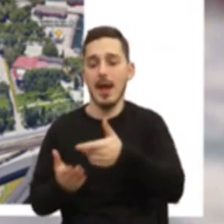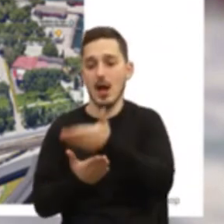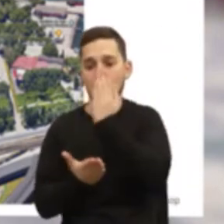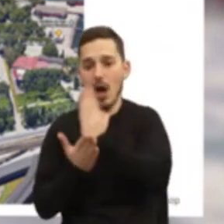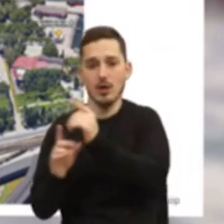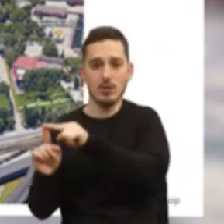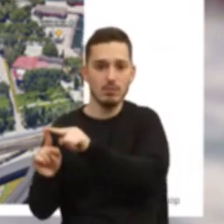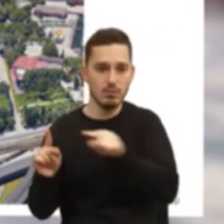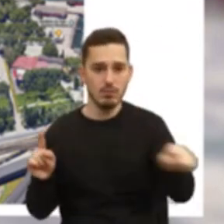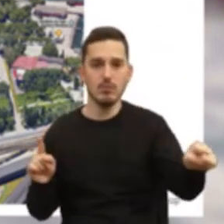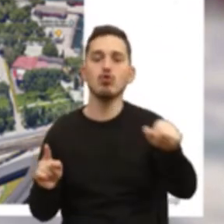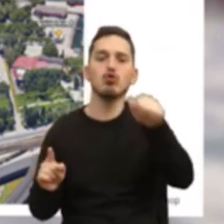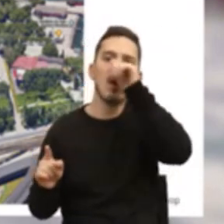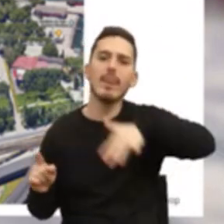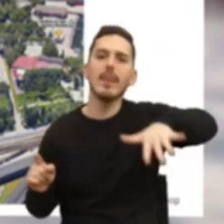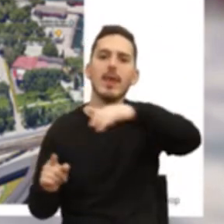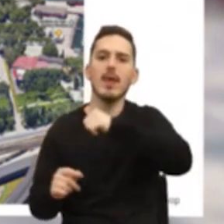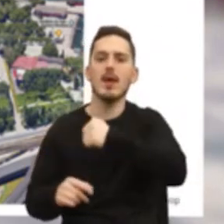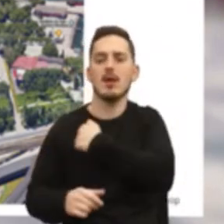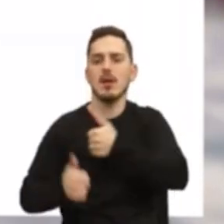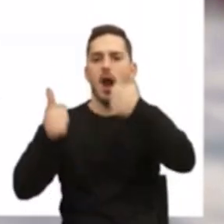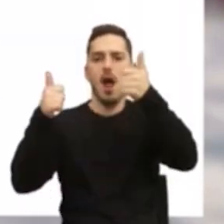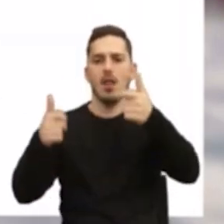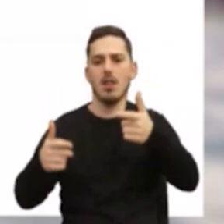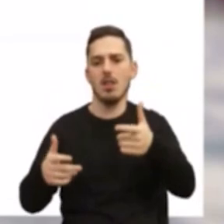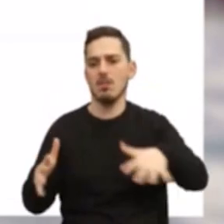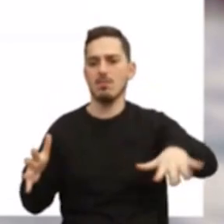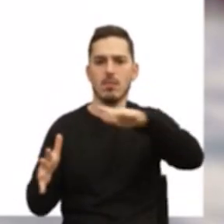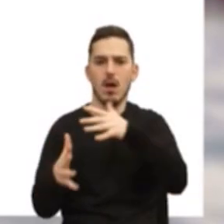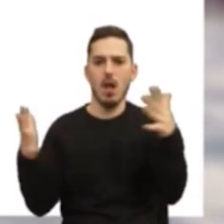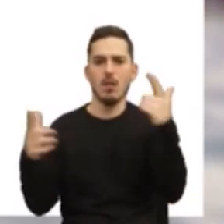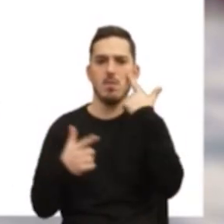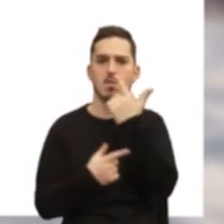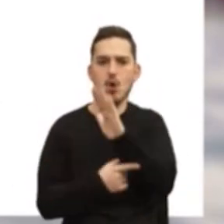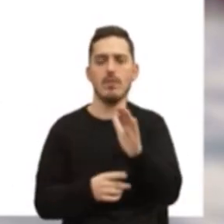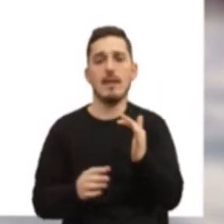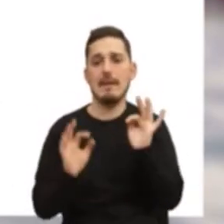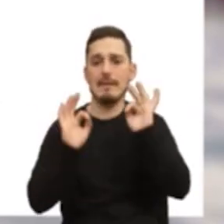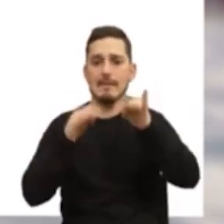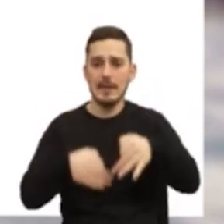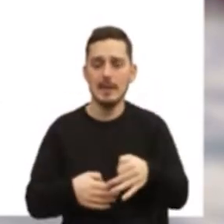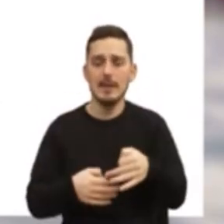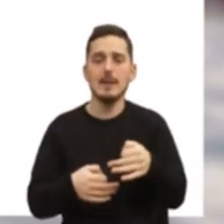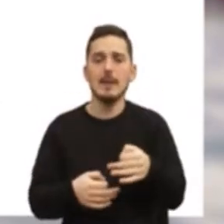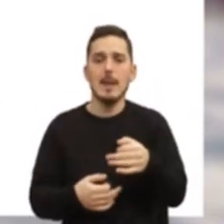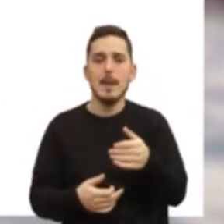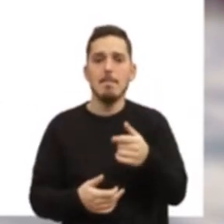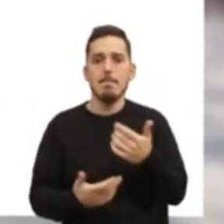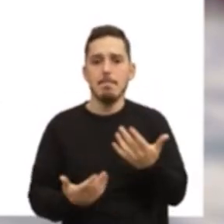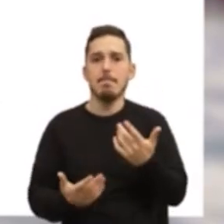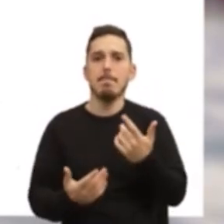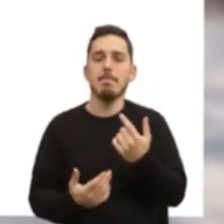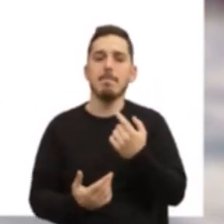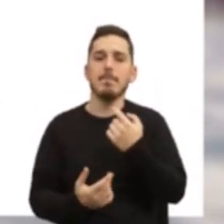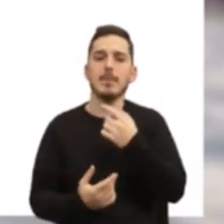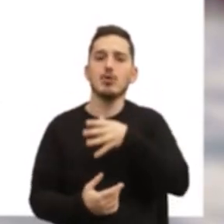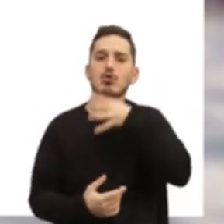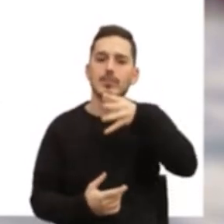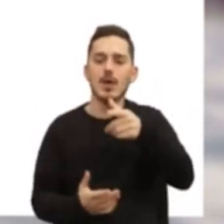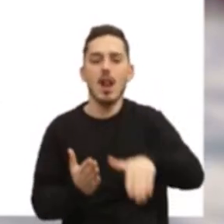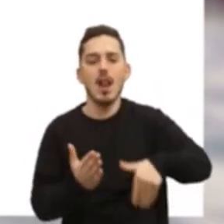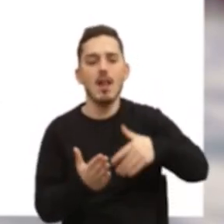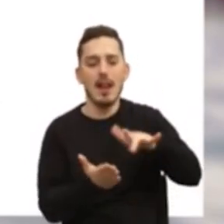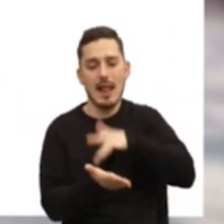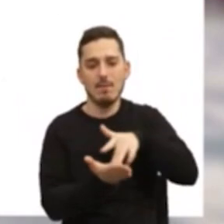Cascais, um grande jardim urbano, como está ali ilustrado. Portanto, termino descrevendo o que o livro